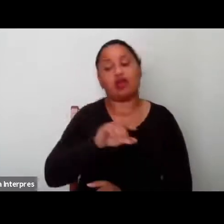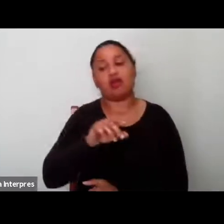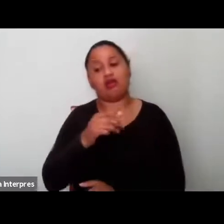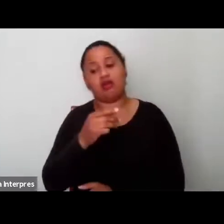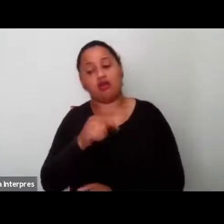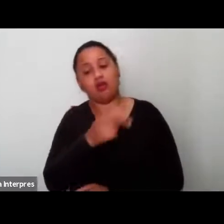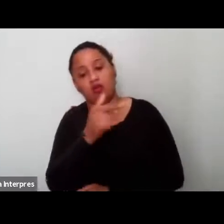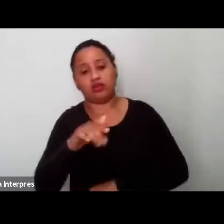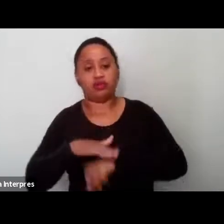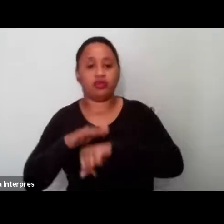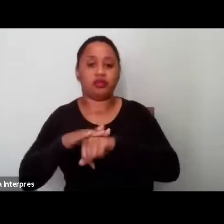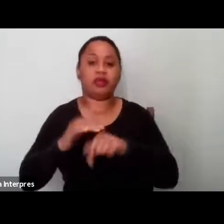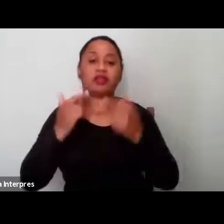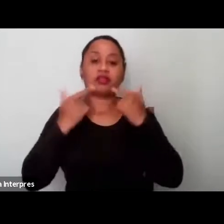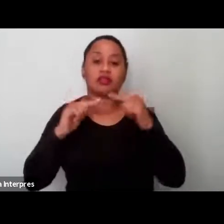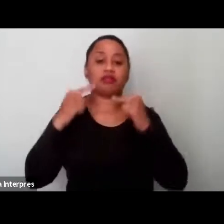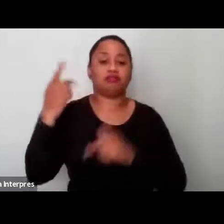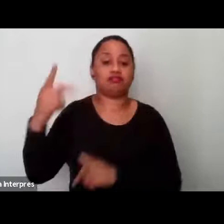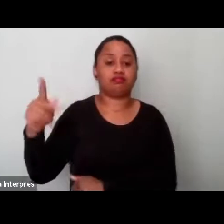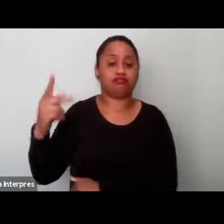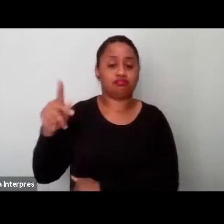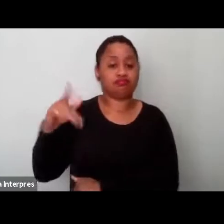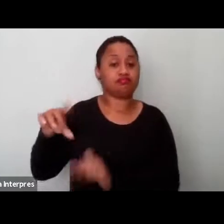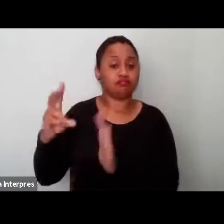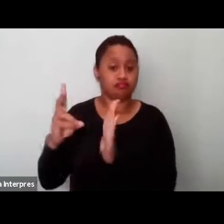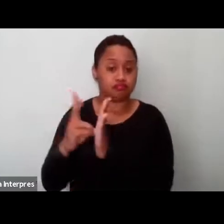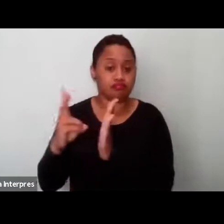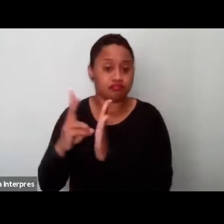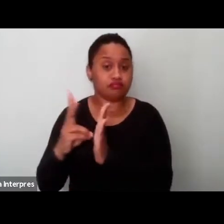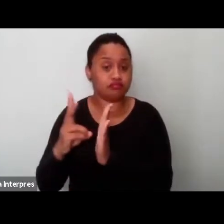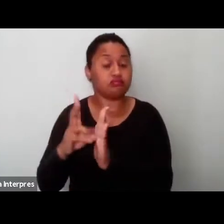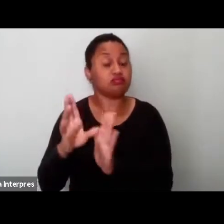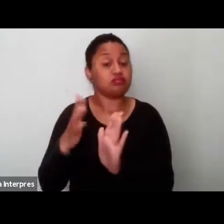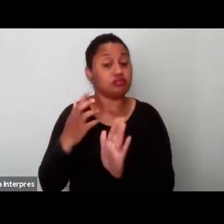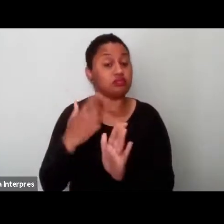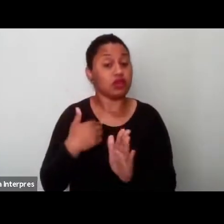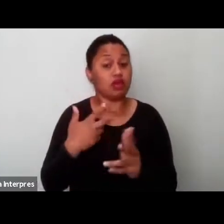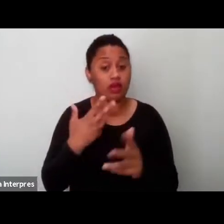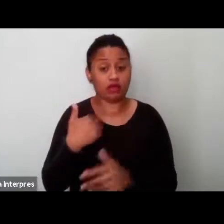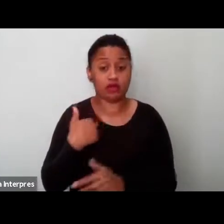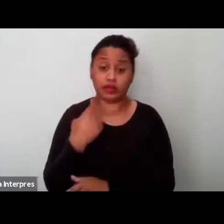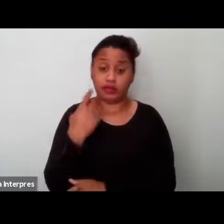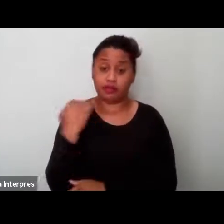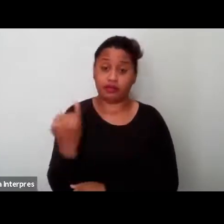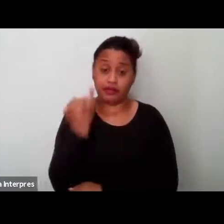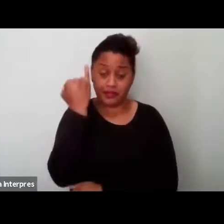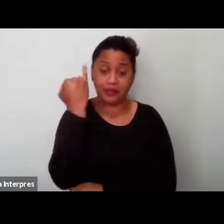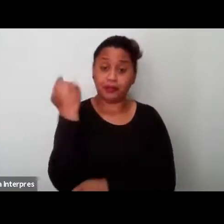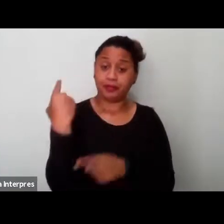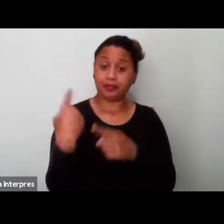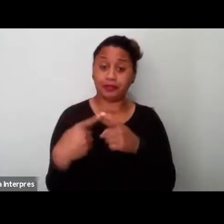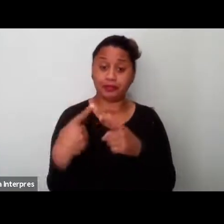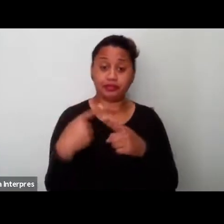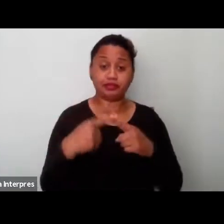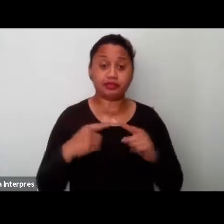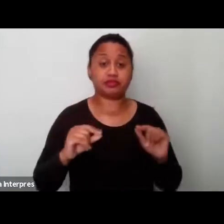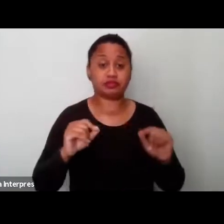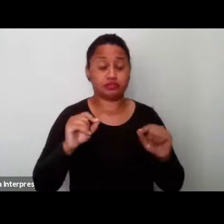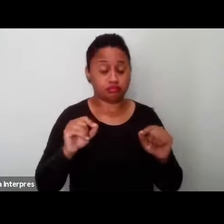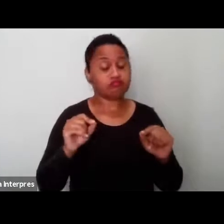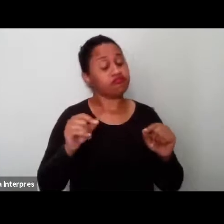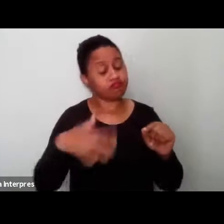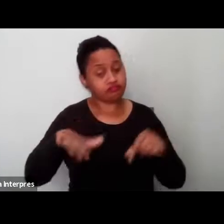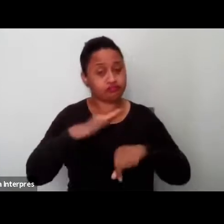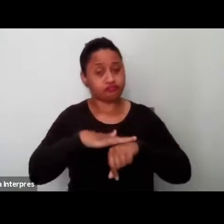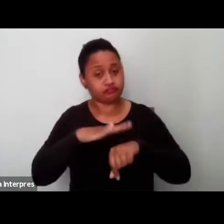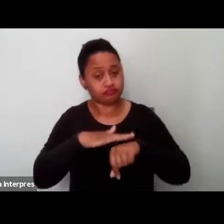falavam em caigã, que eu acho que esse é uma questão importante, porque, né, nesse debate que a gente